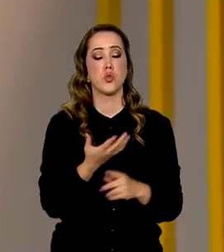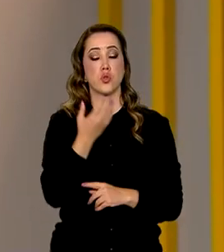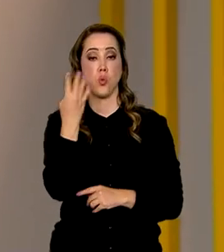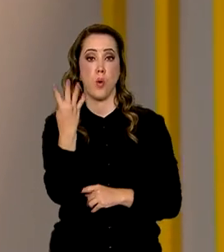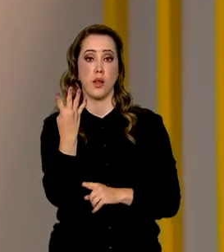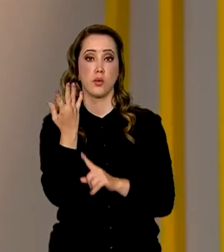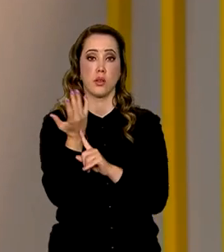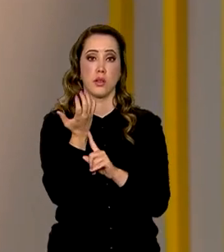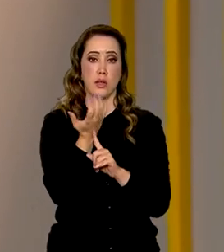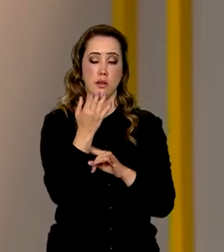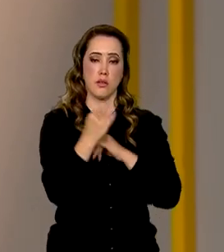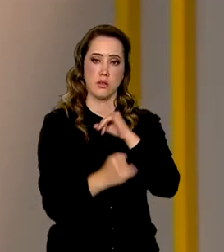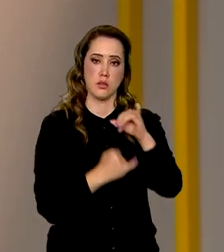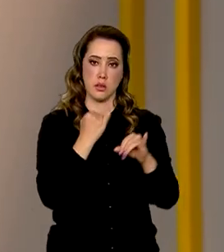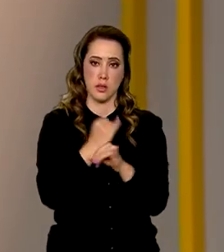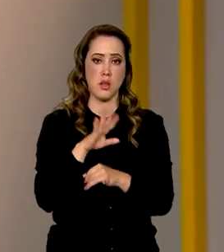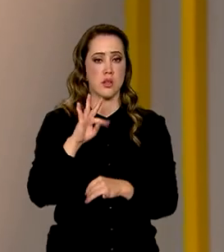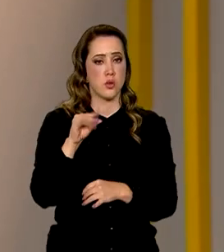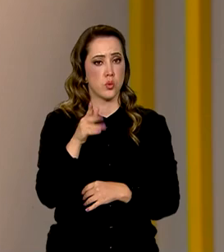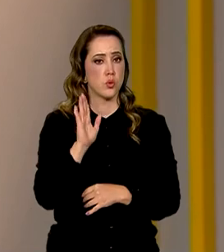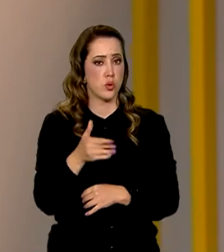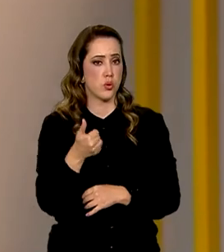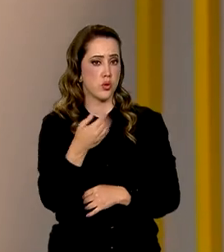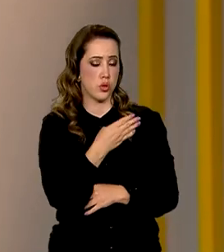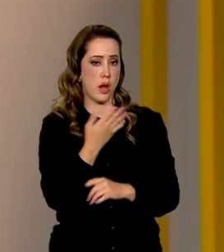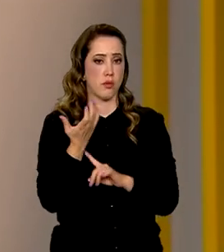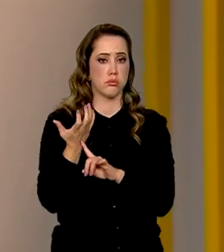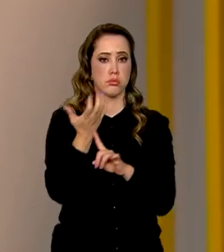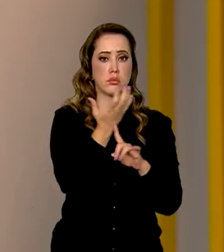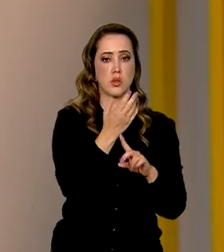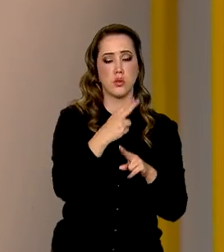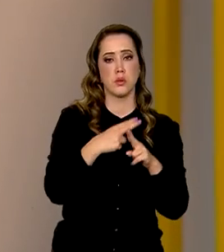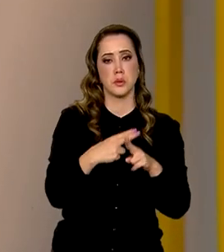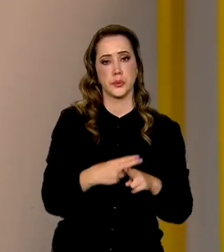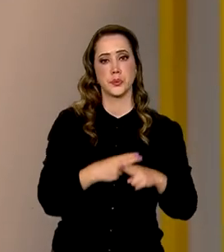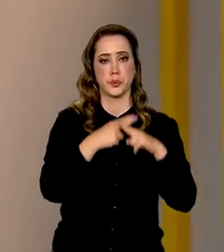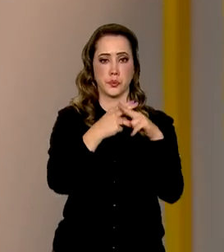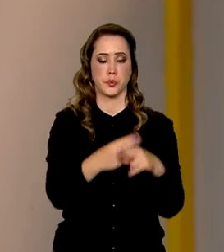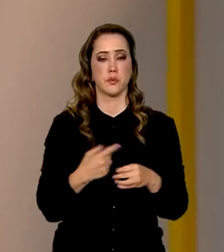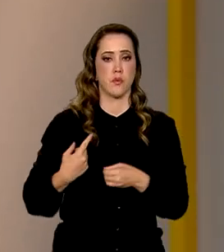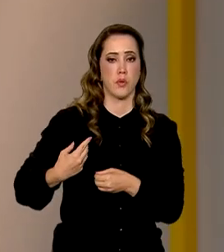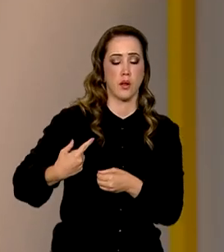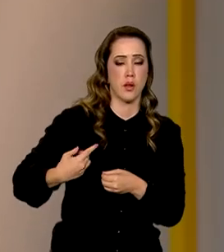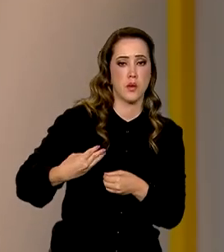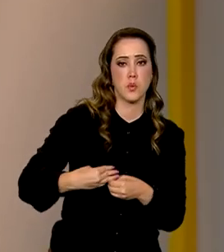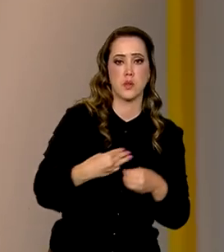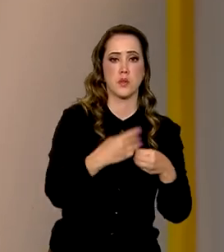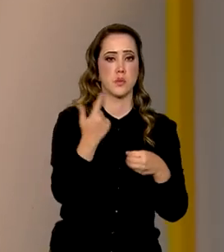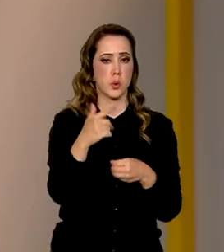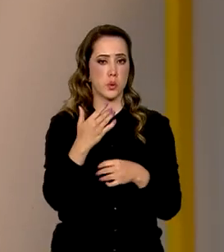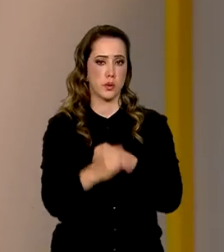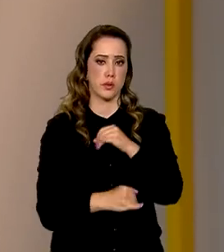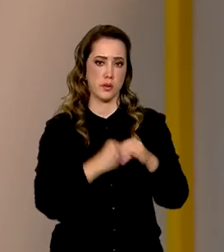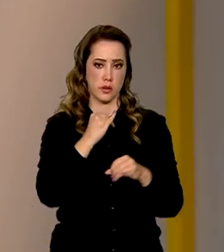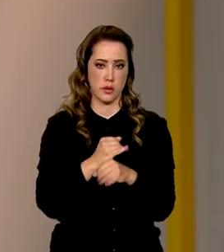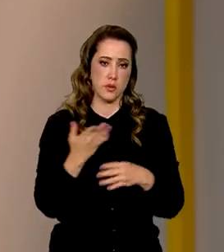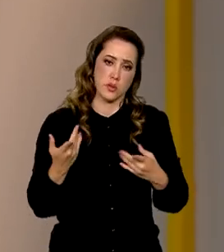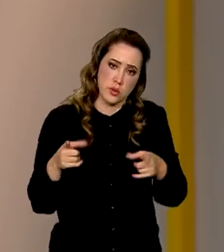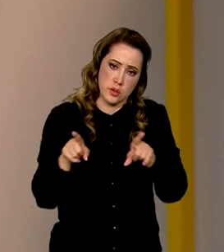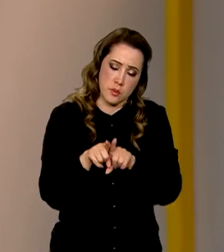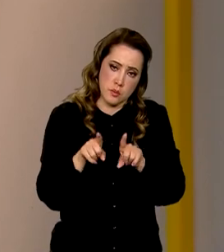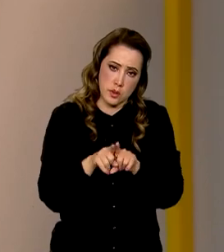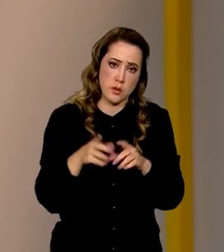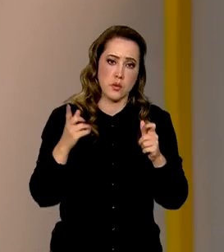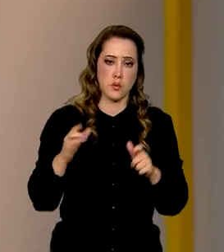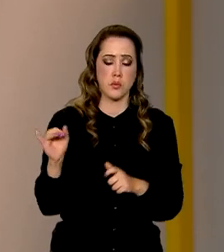banda larga. Ao todo, já são 14 equipamentos via satélite em municípios que estão sem rede disponível. Inclusive